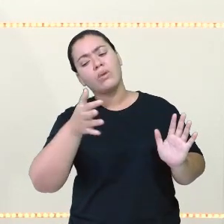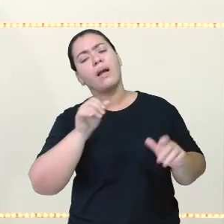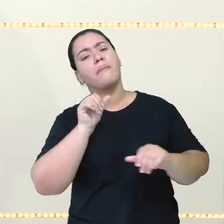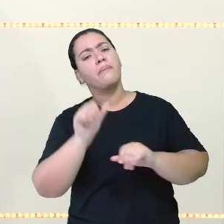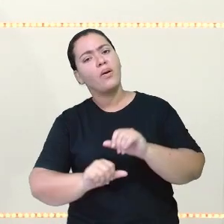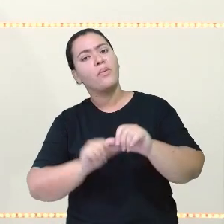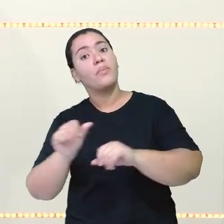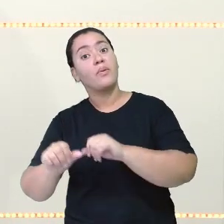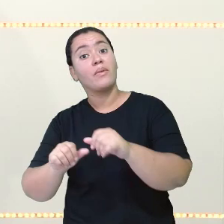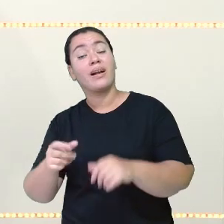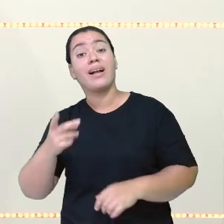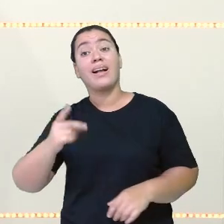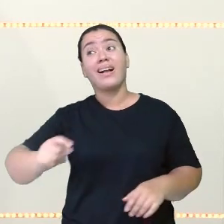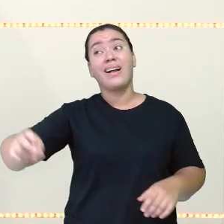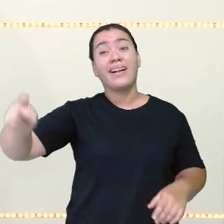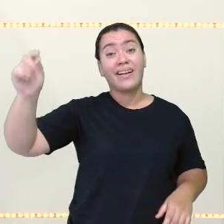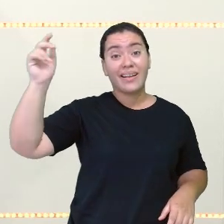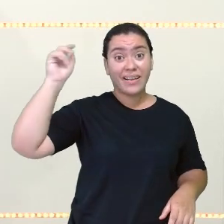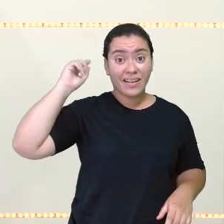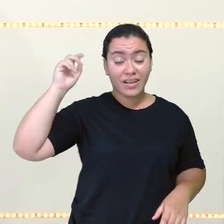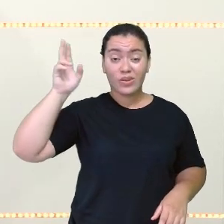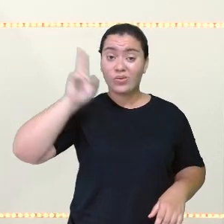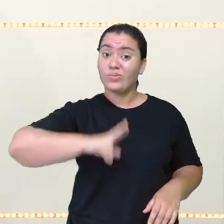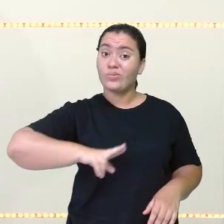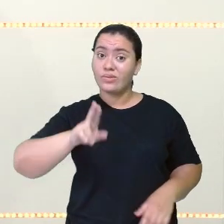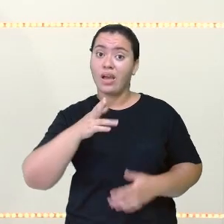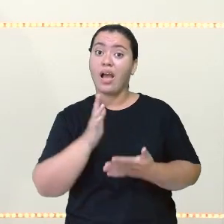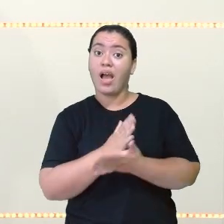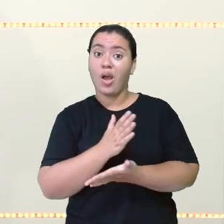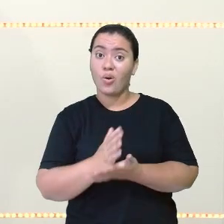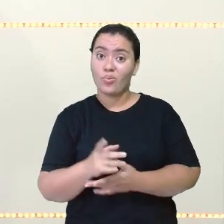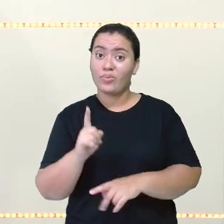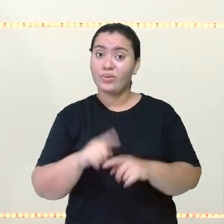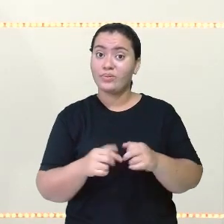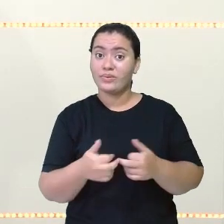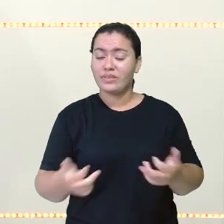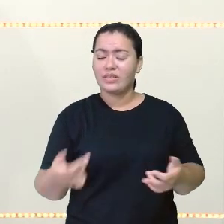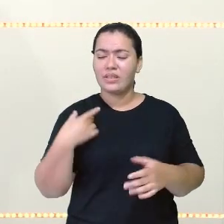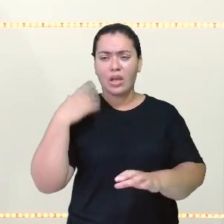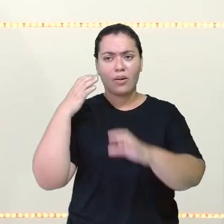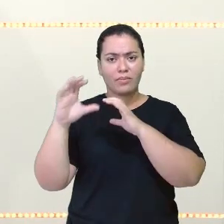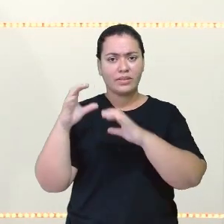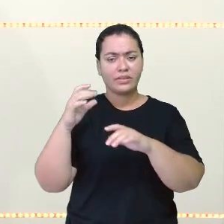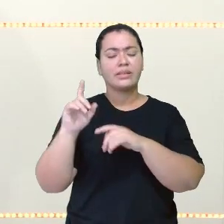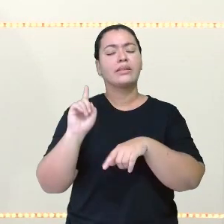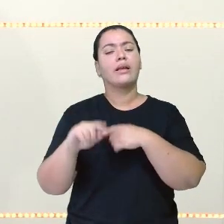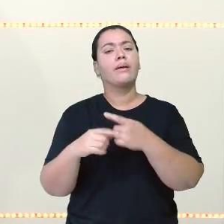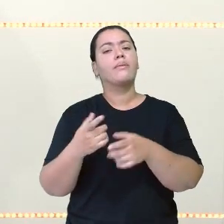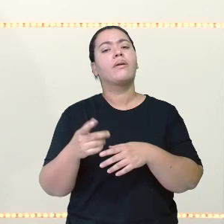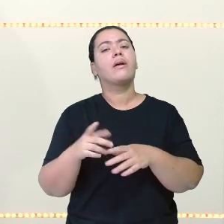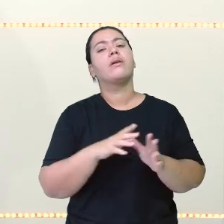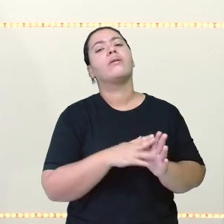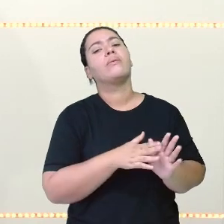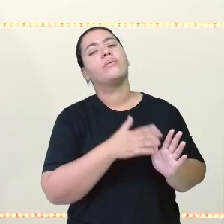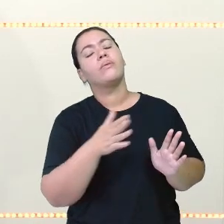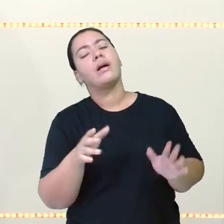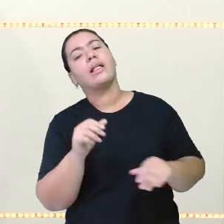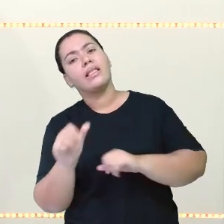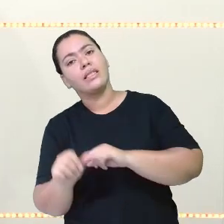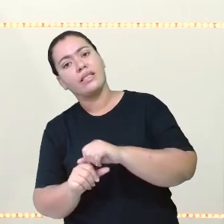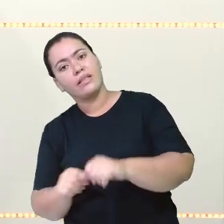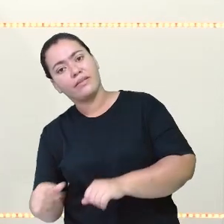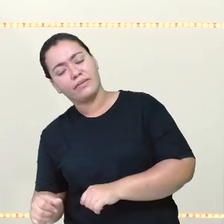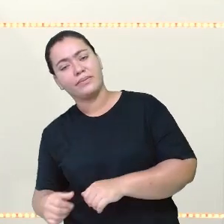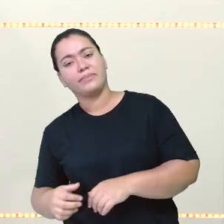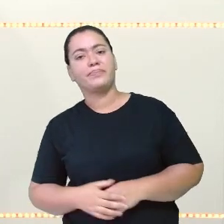tempo. Então, antes a gente usava alguns objetos para nos comunicarmos e esses objetos, eles foram modificando de